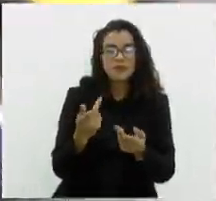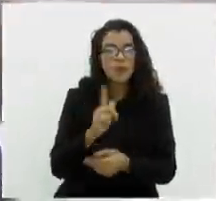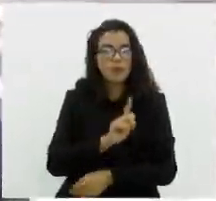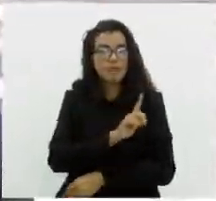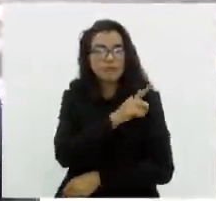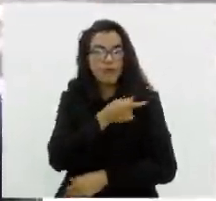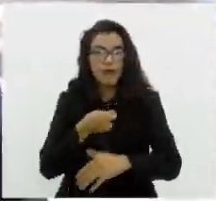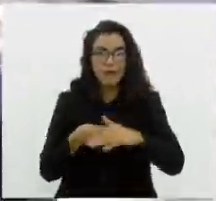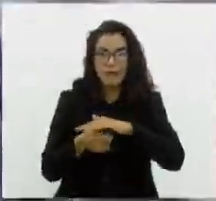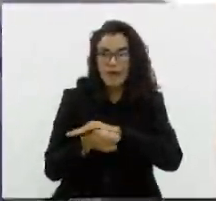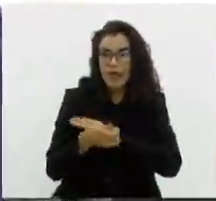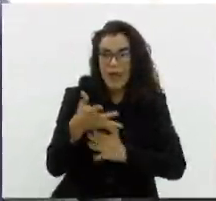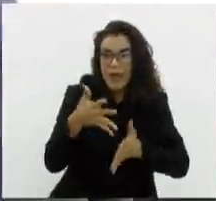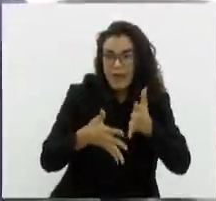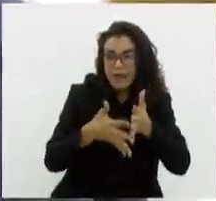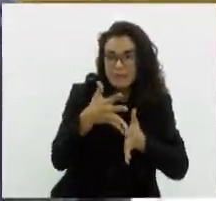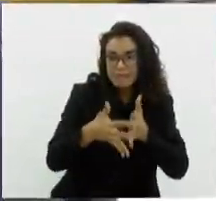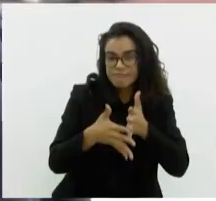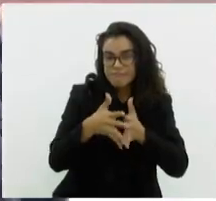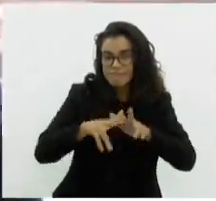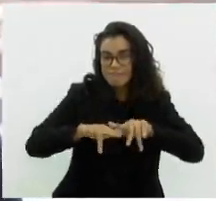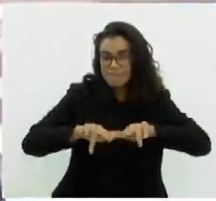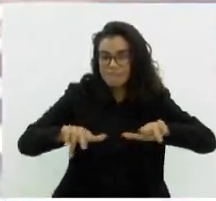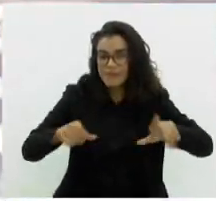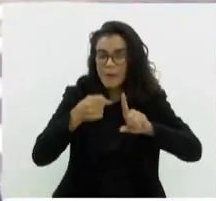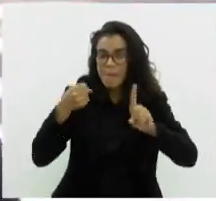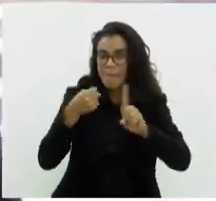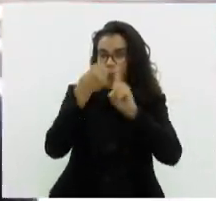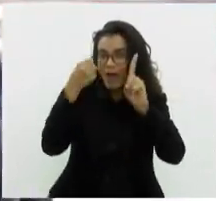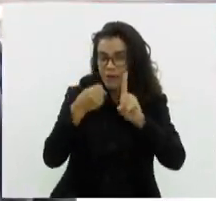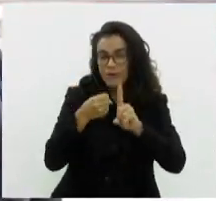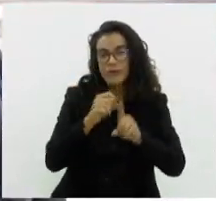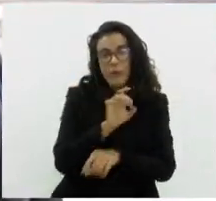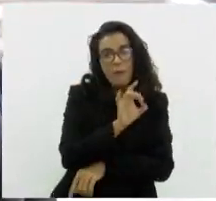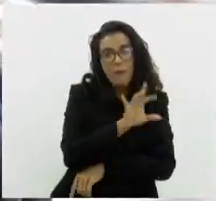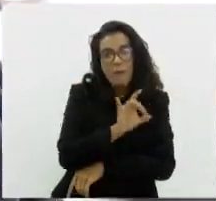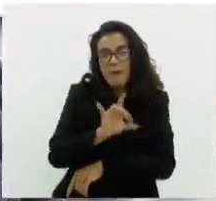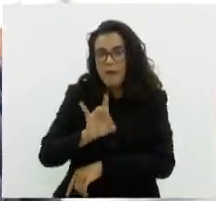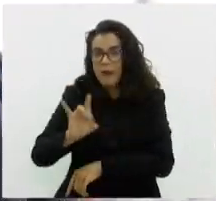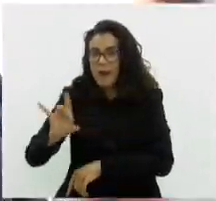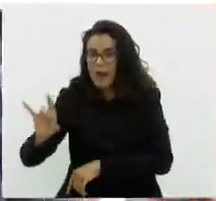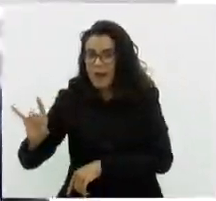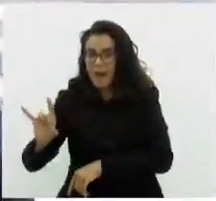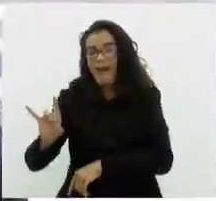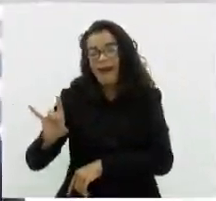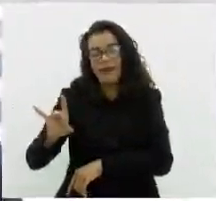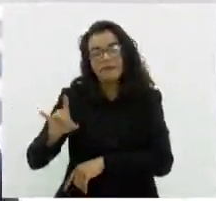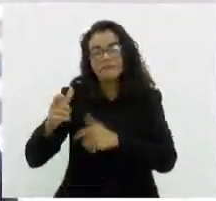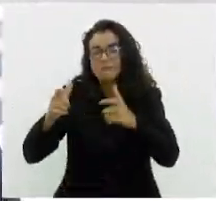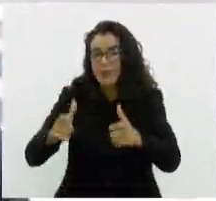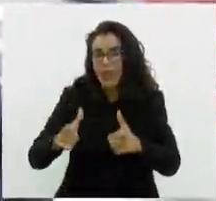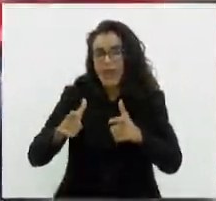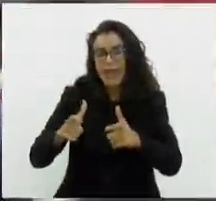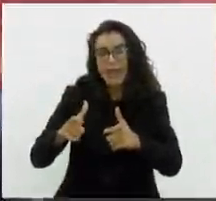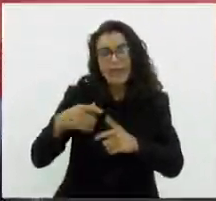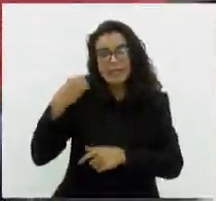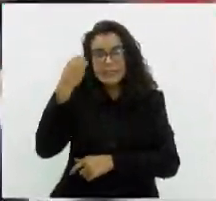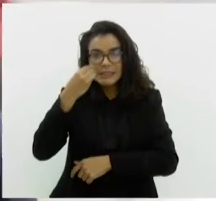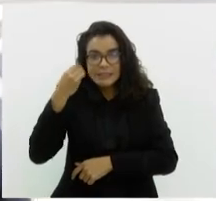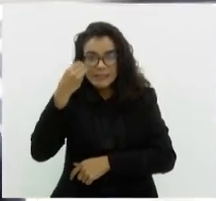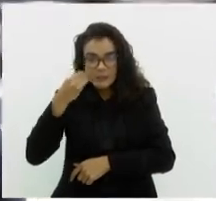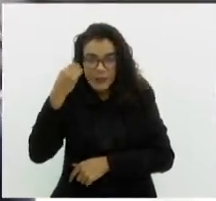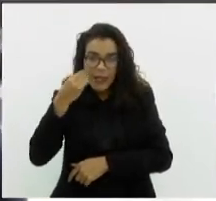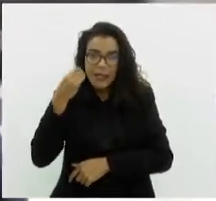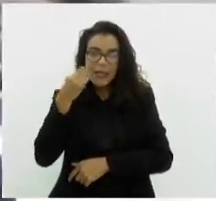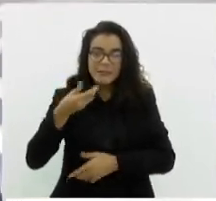hídricos impacta a zona costeira. Então, cada território tem uma especificidade e traz as suas experiências exitosas para